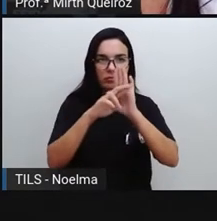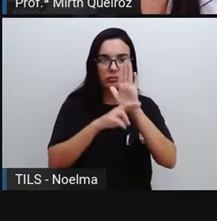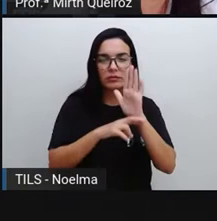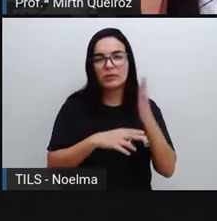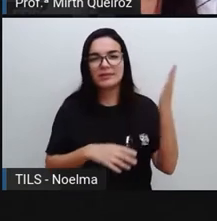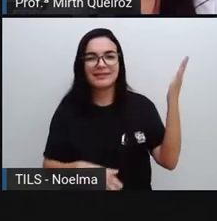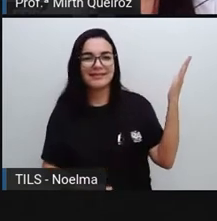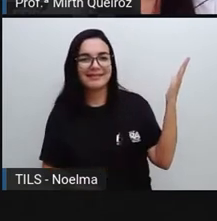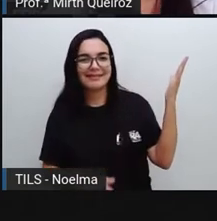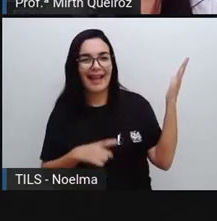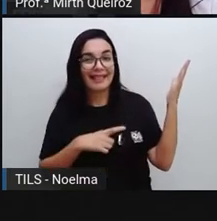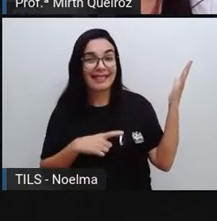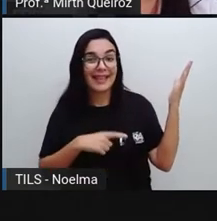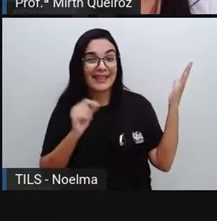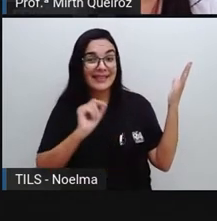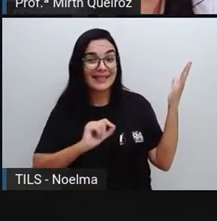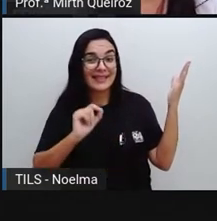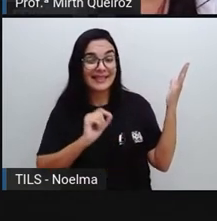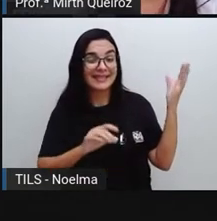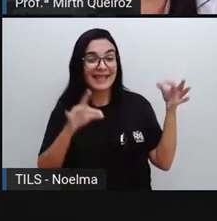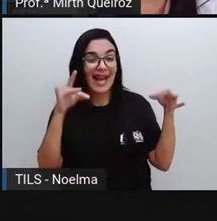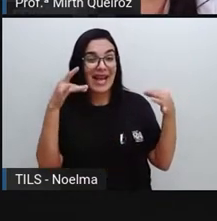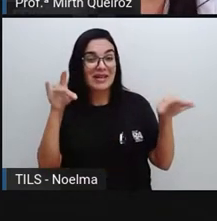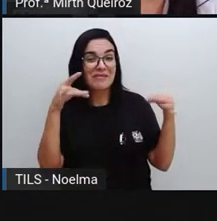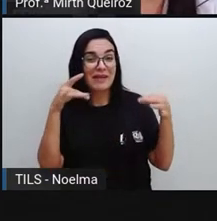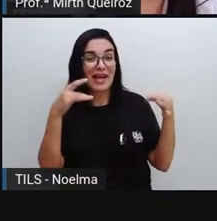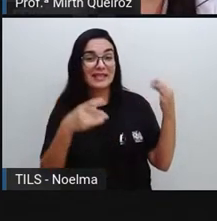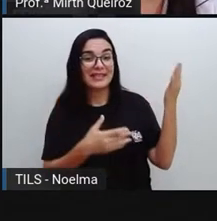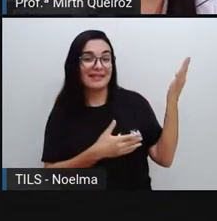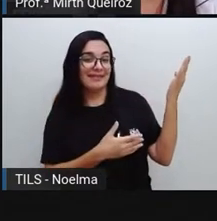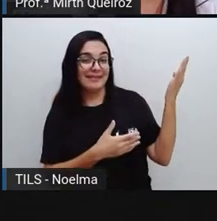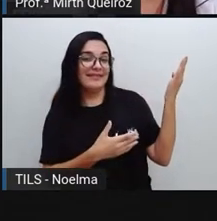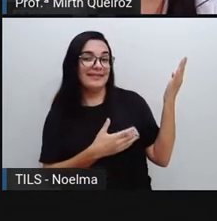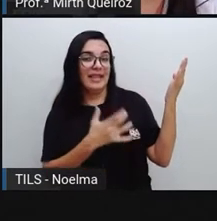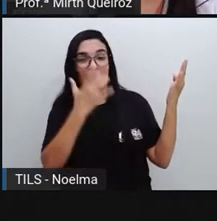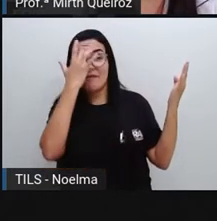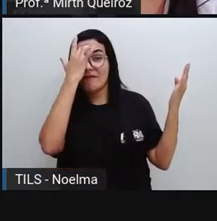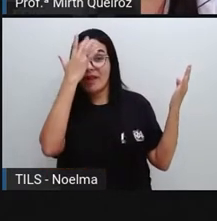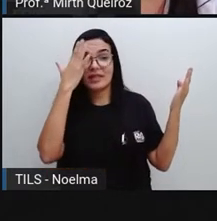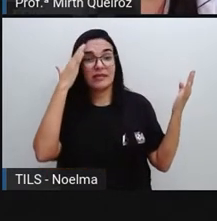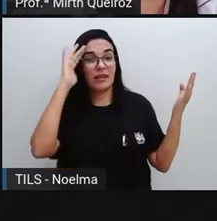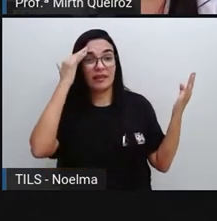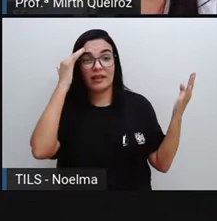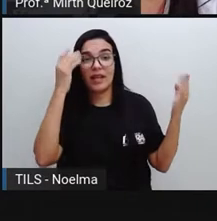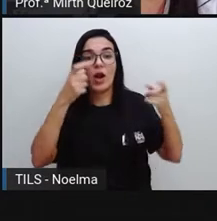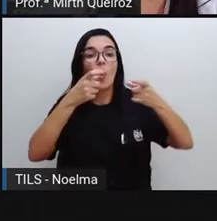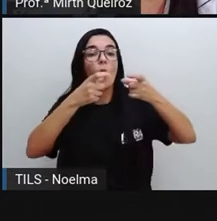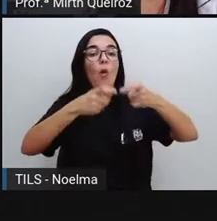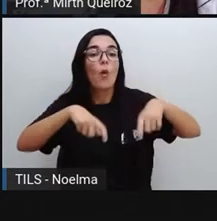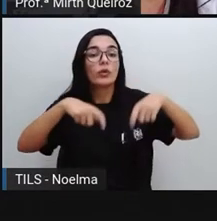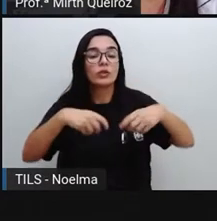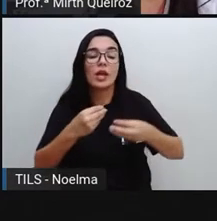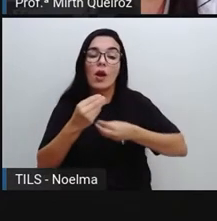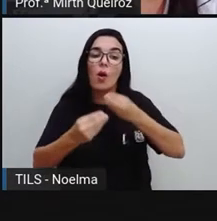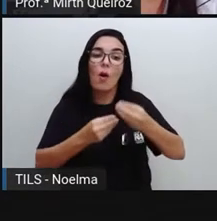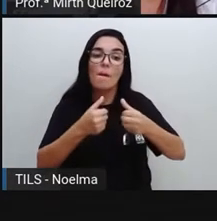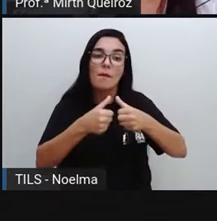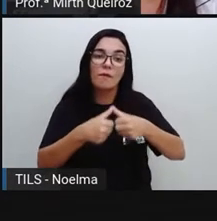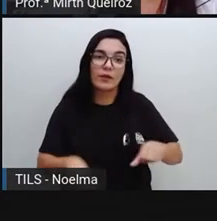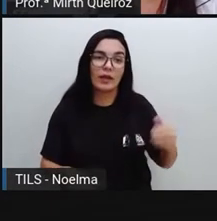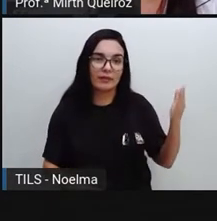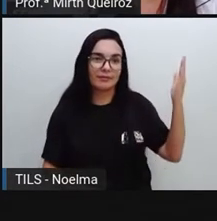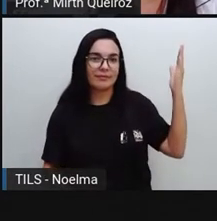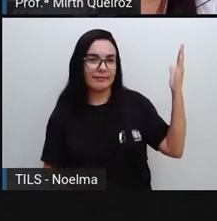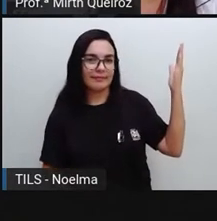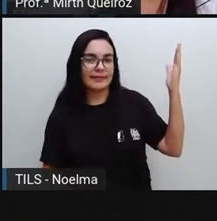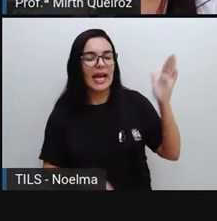E aqui tem uma página do dicionário para ficar mais fácil aí de vocês entenderem. Aqui, essa primeira palavra